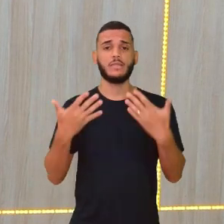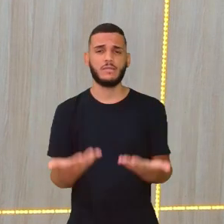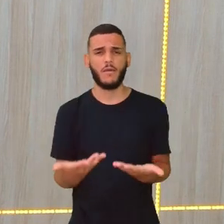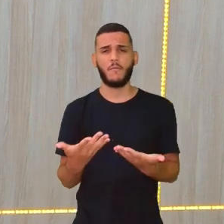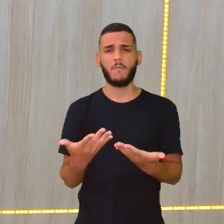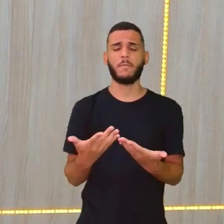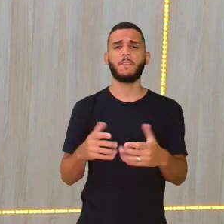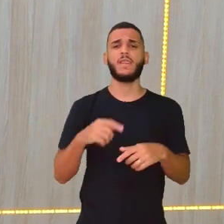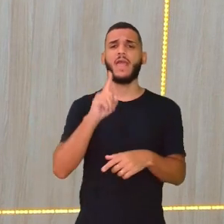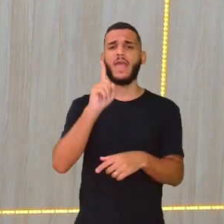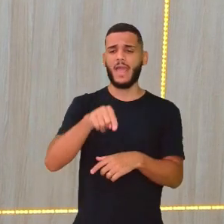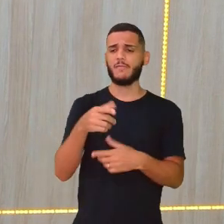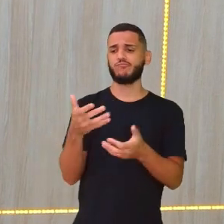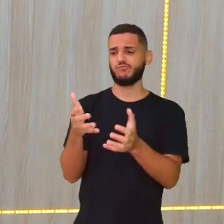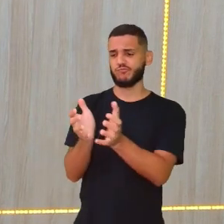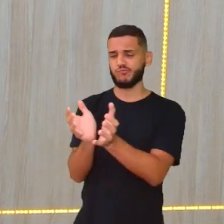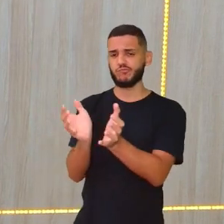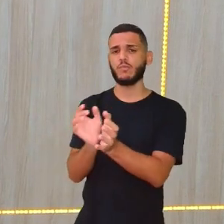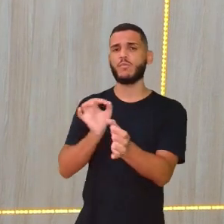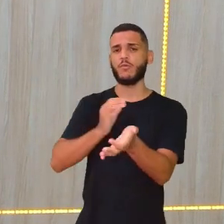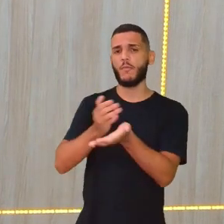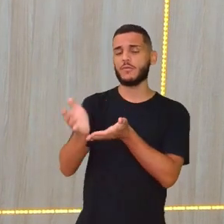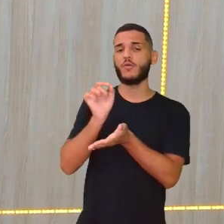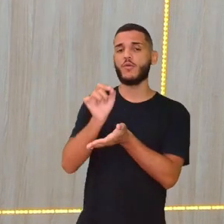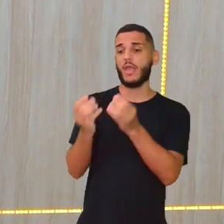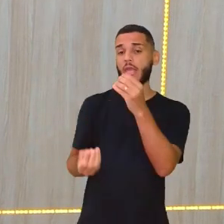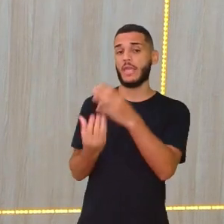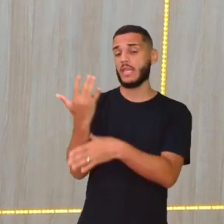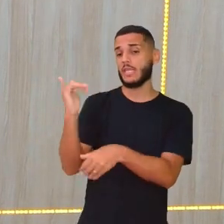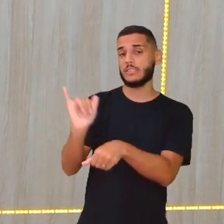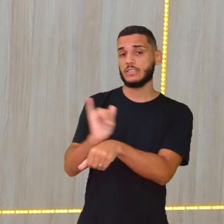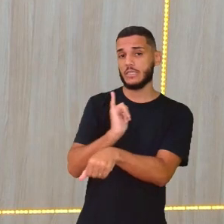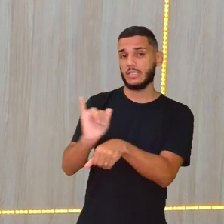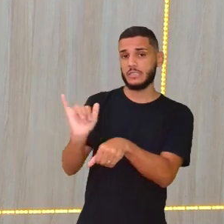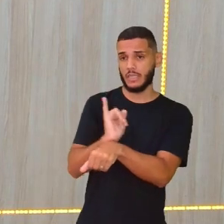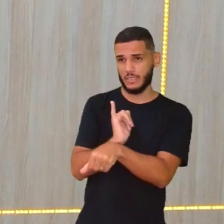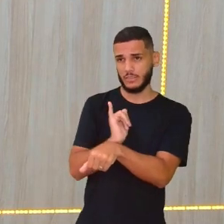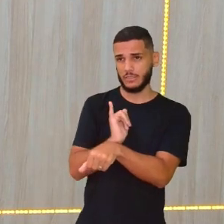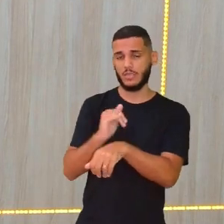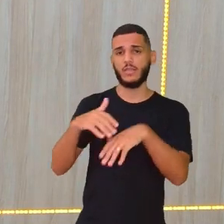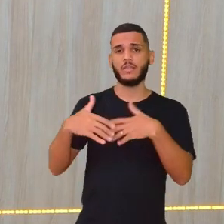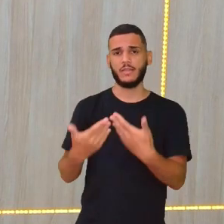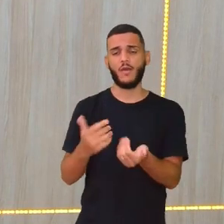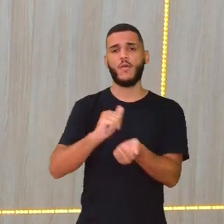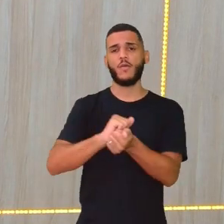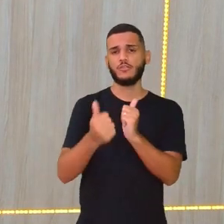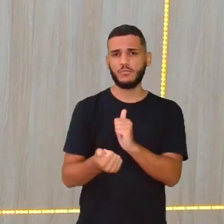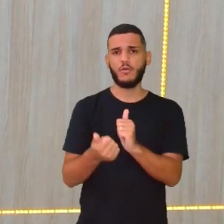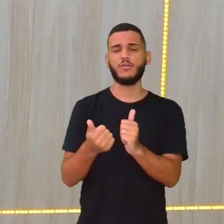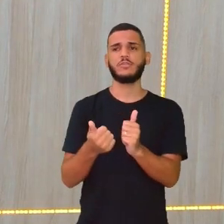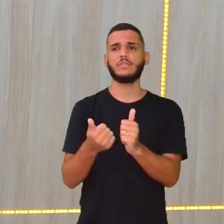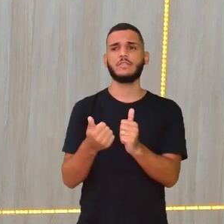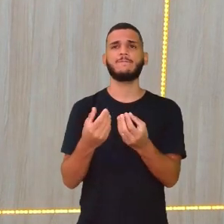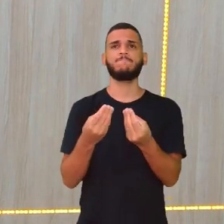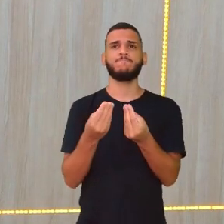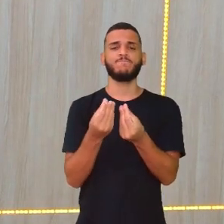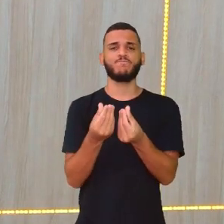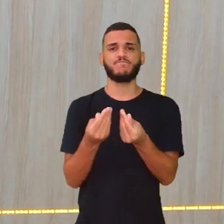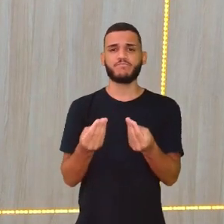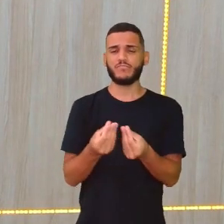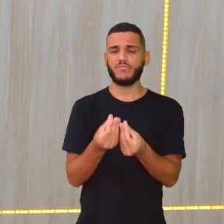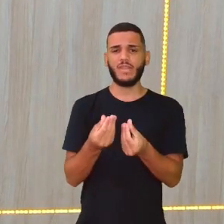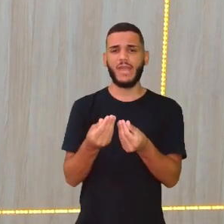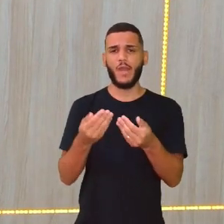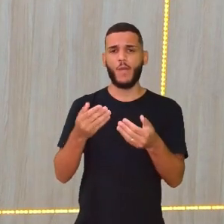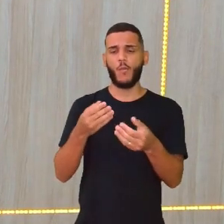daí que esse clube começou a criar essas regras, né, pra que esse esporte, ele fosse difundido, né? Outras